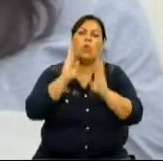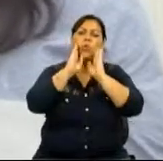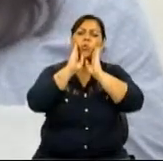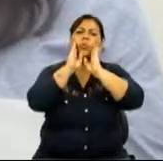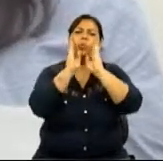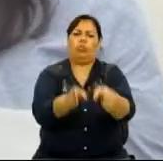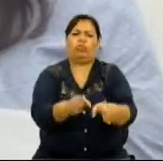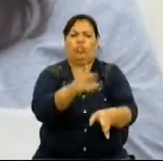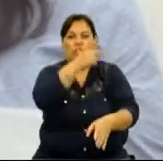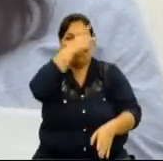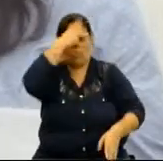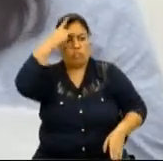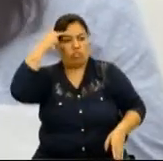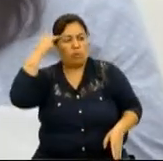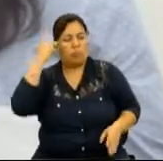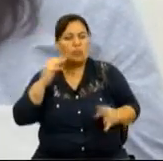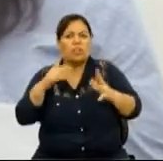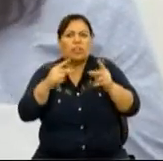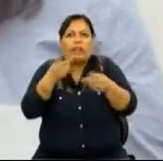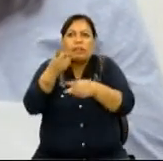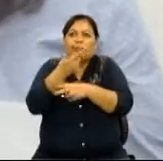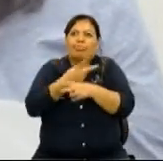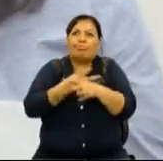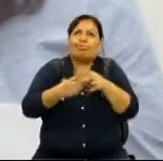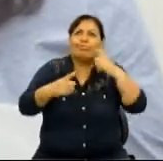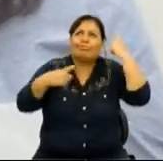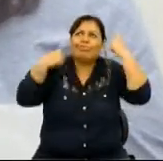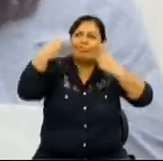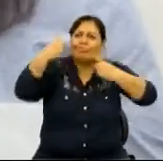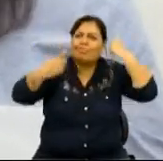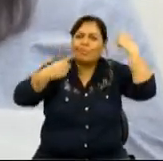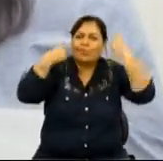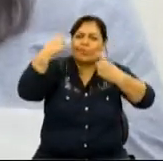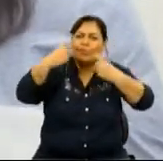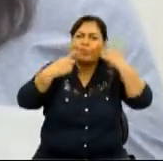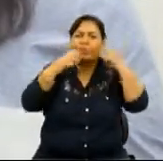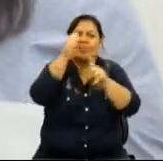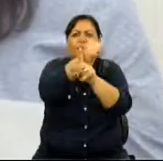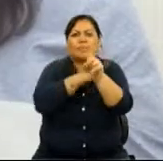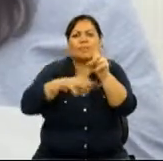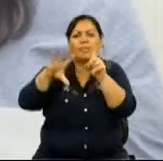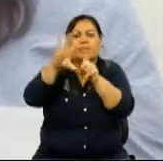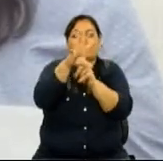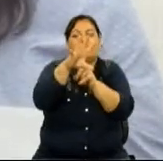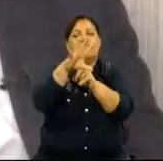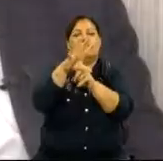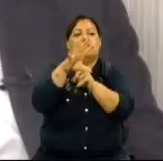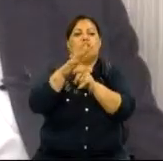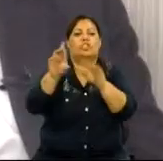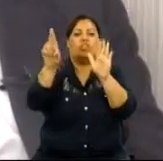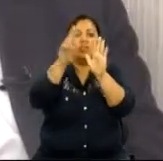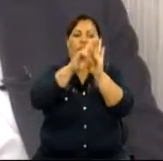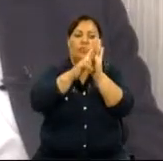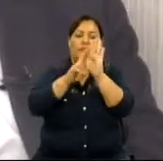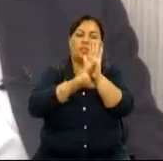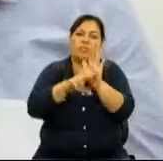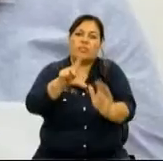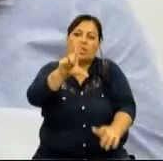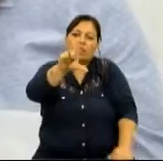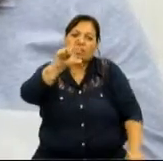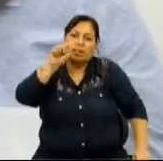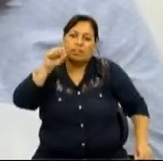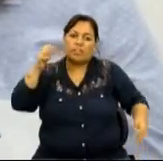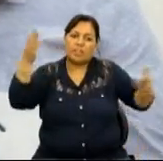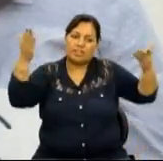diretamente com o cidadão, todas elas têm uma preocupação imensa com a cidadania, tanto que esse